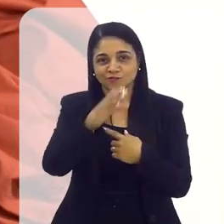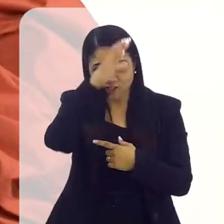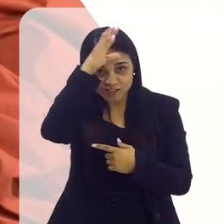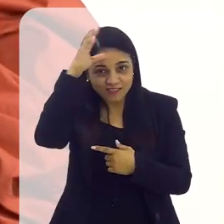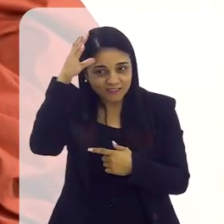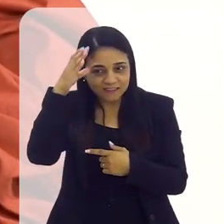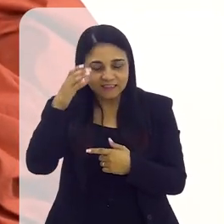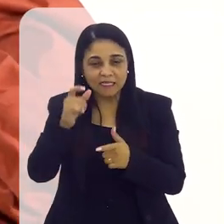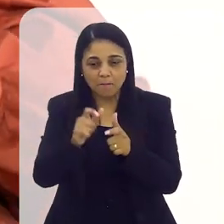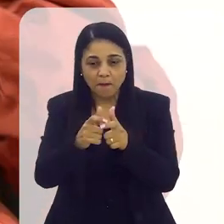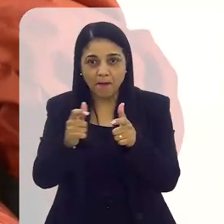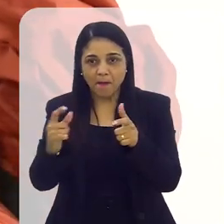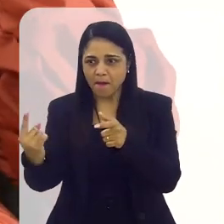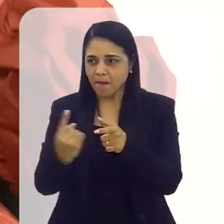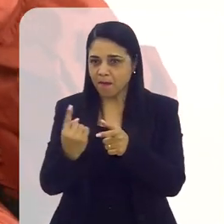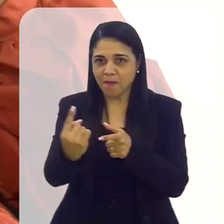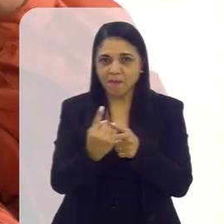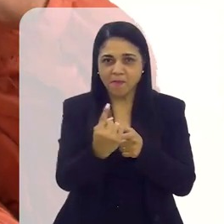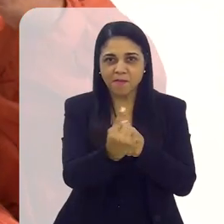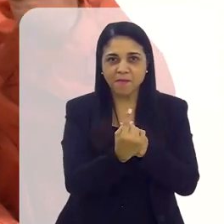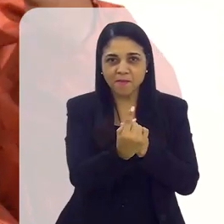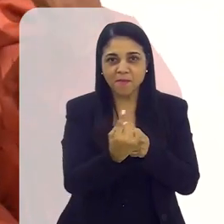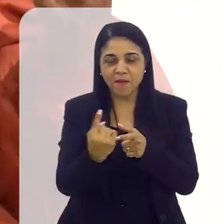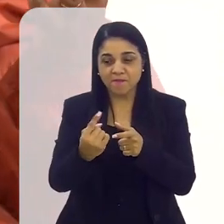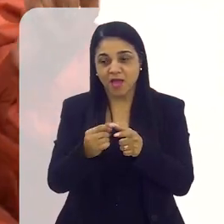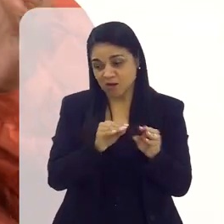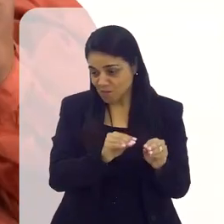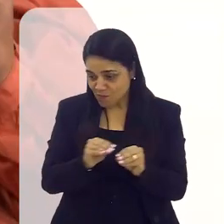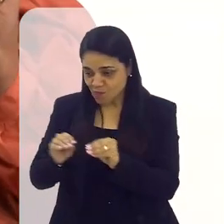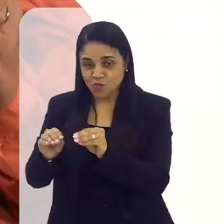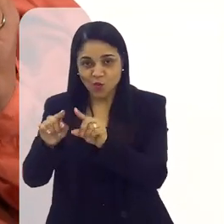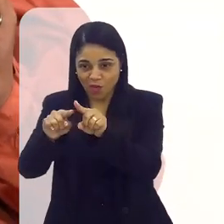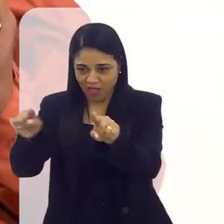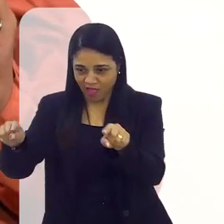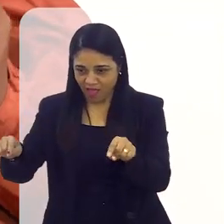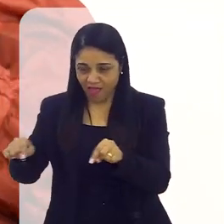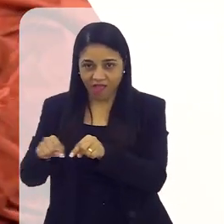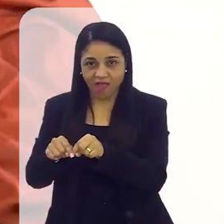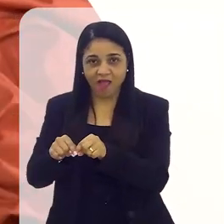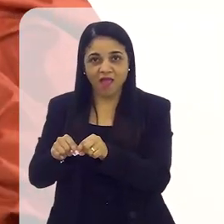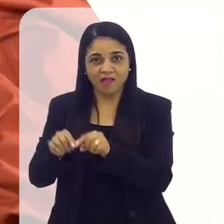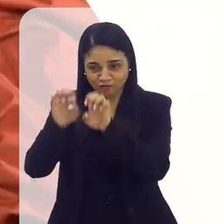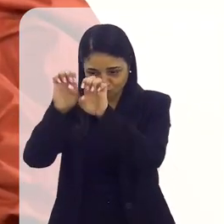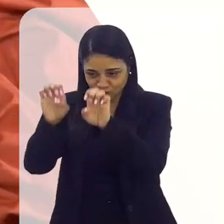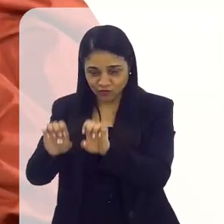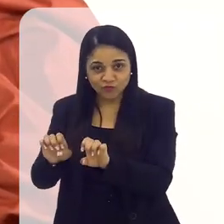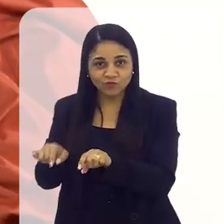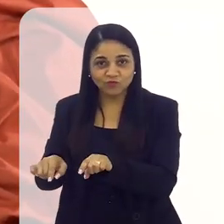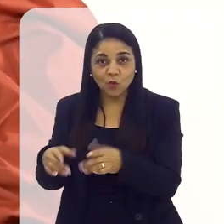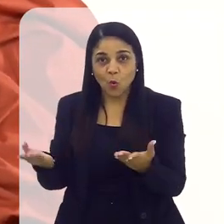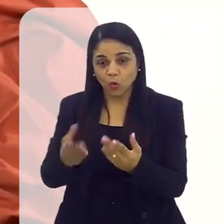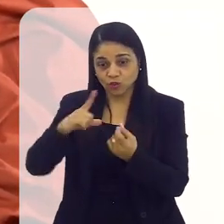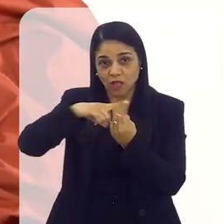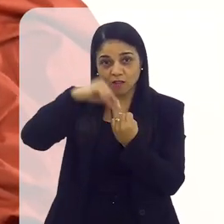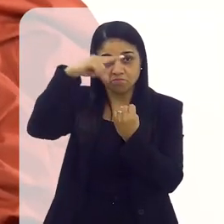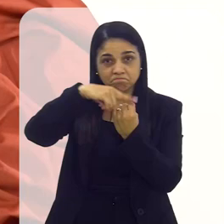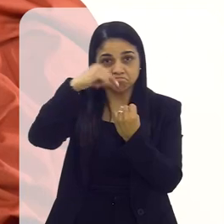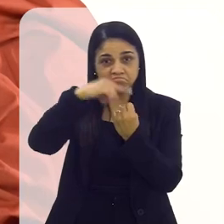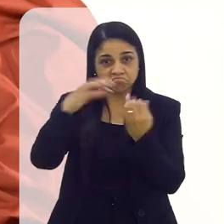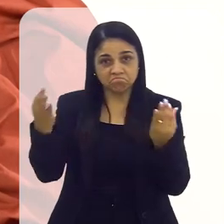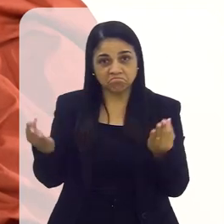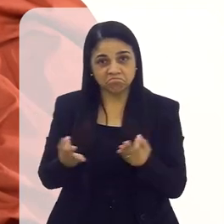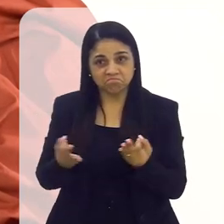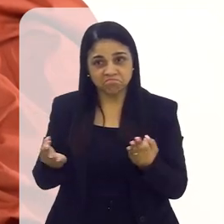aumentando. Ele foi para um espaço maior, estruturou o espaço. Hoje ele é um empreendedor